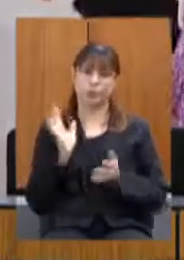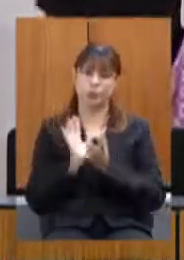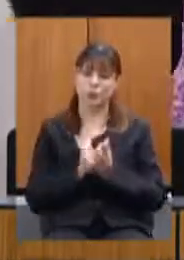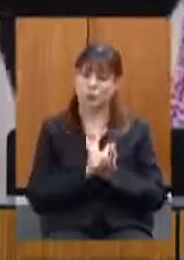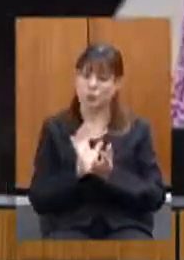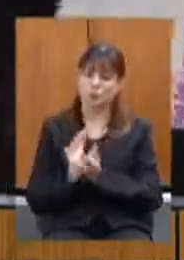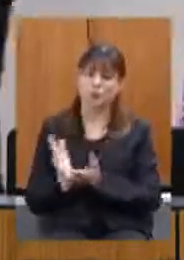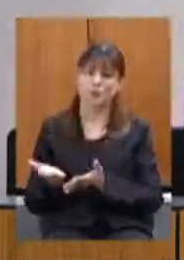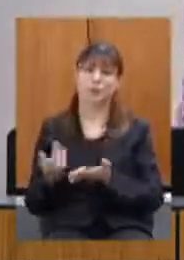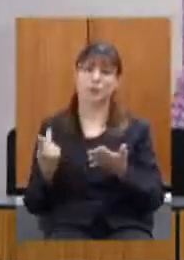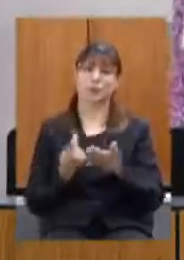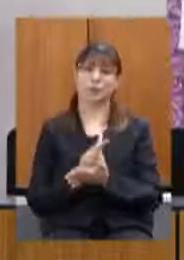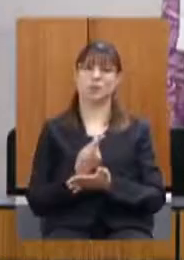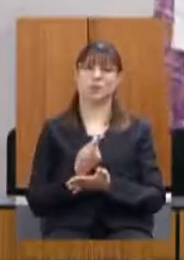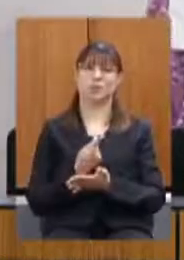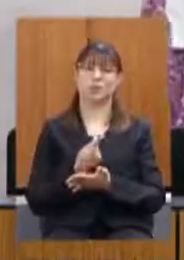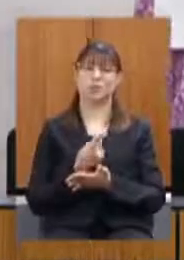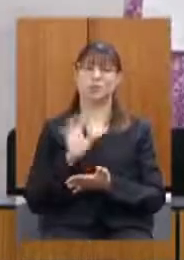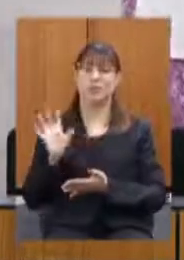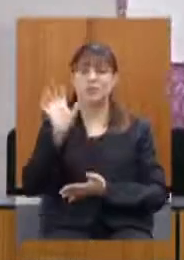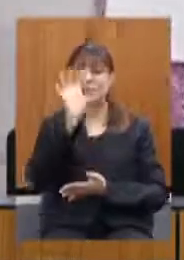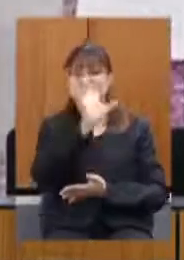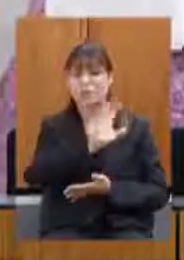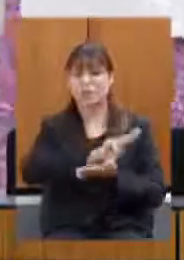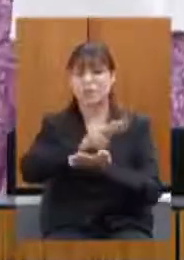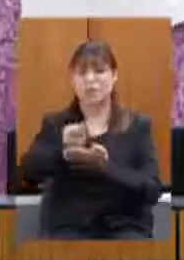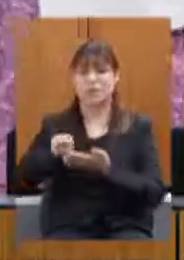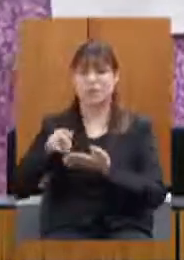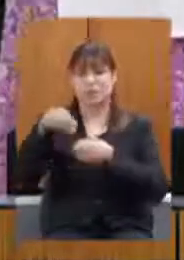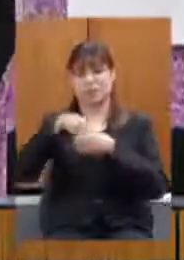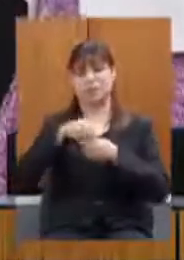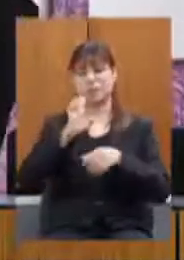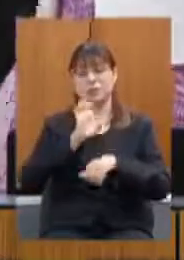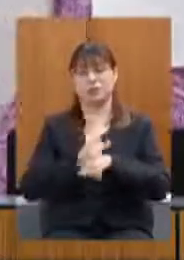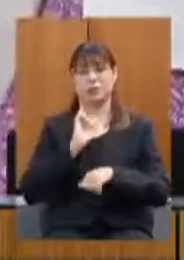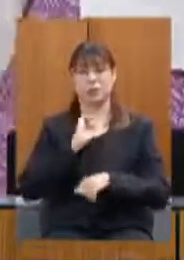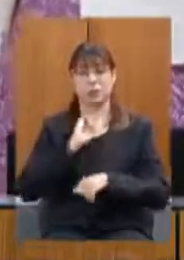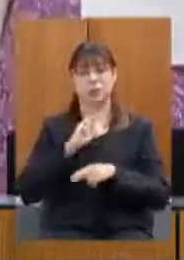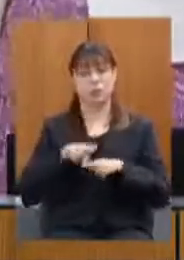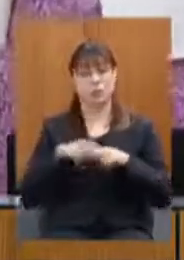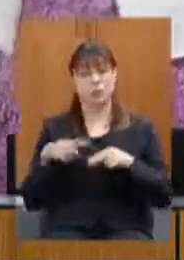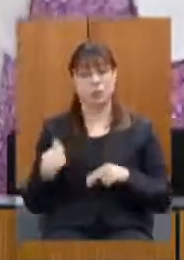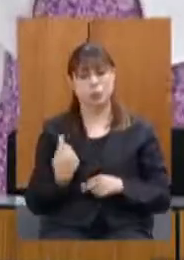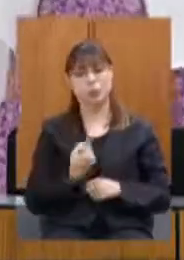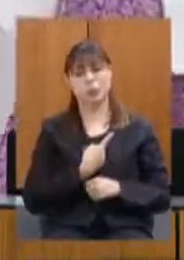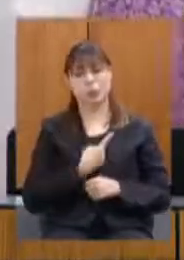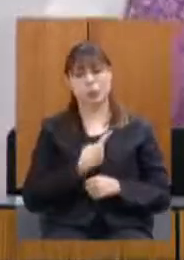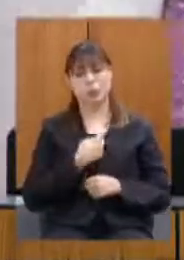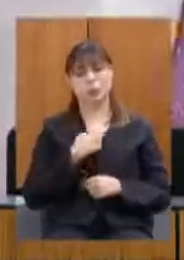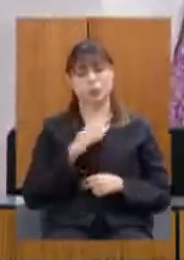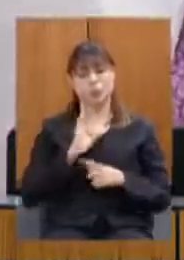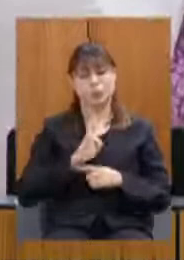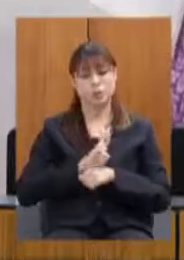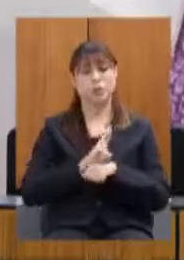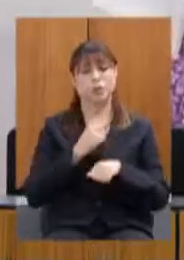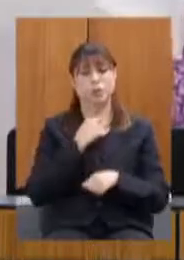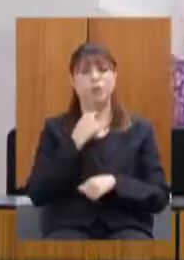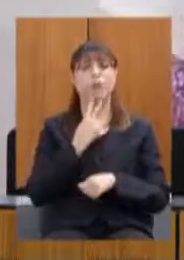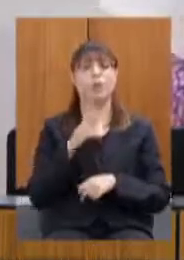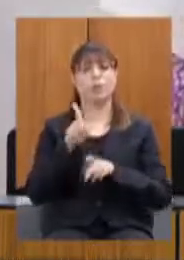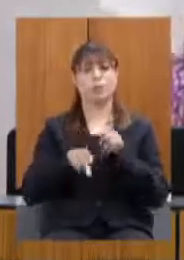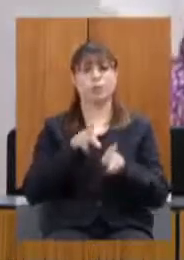que vivem no Estado em várias regiões por isso nós aqui somos a voz do Estado a voz das